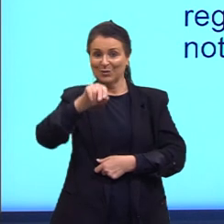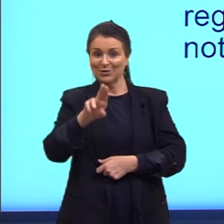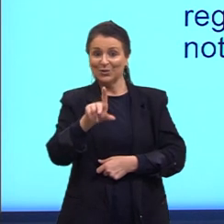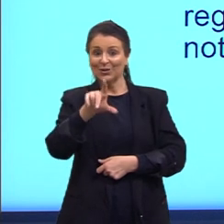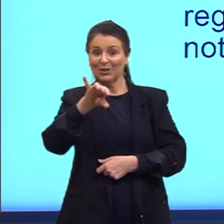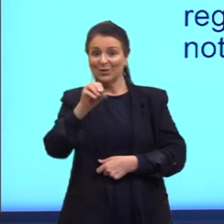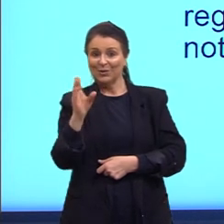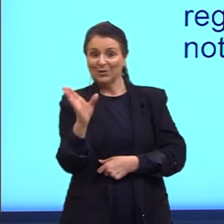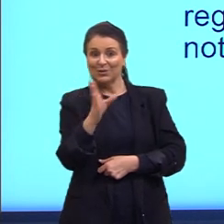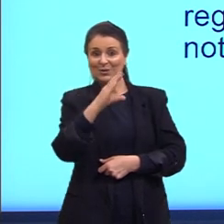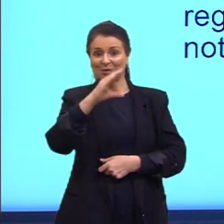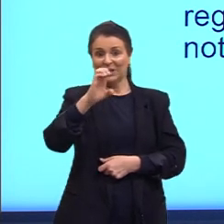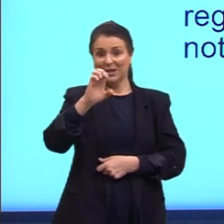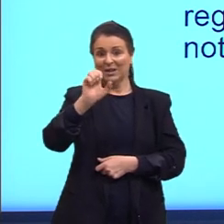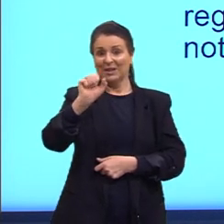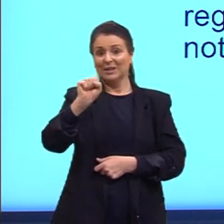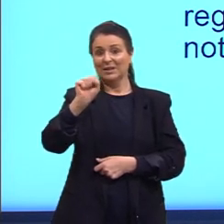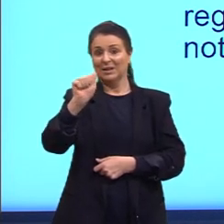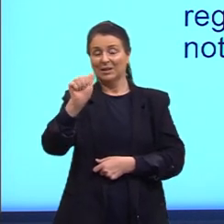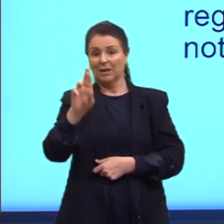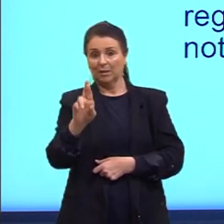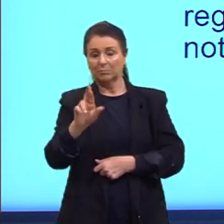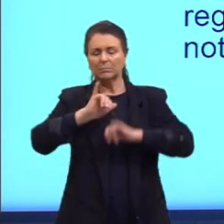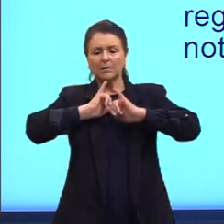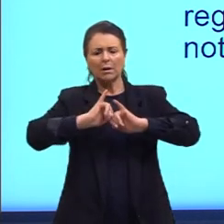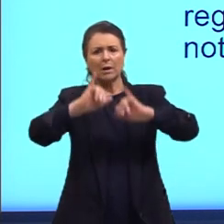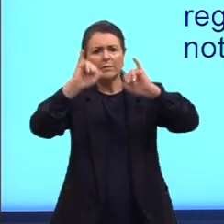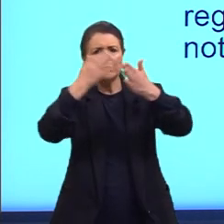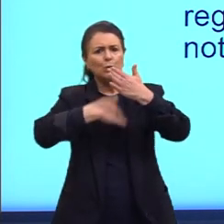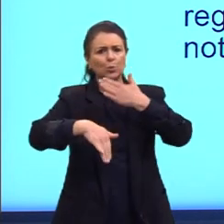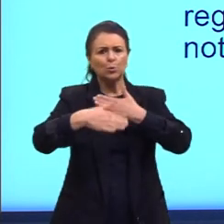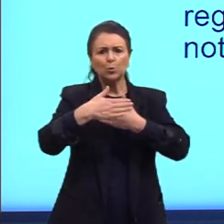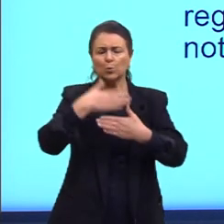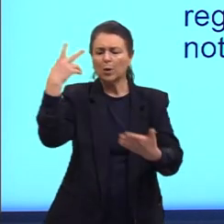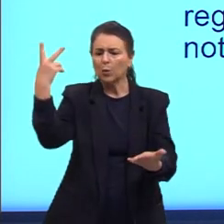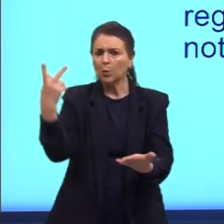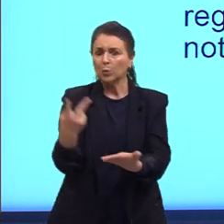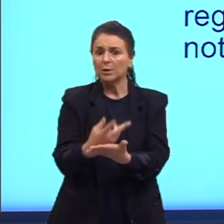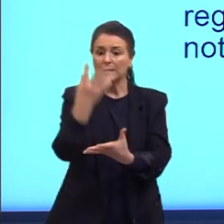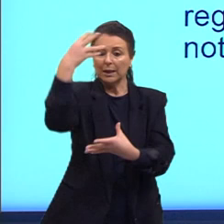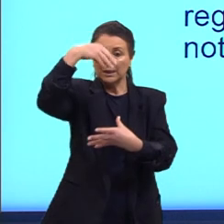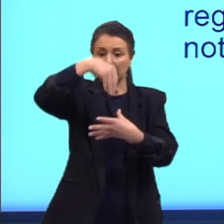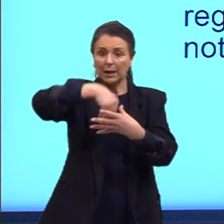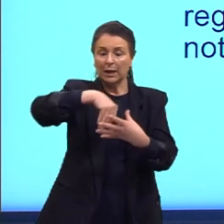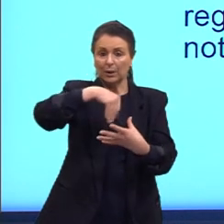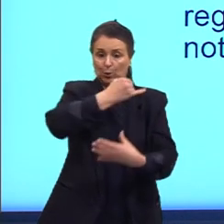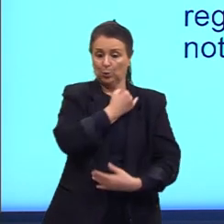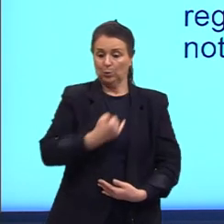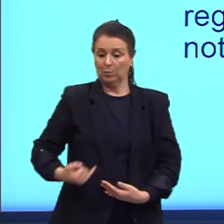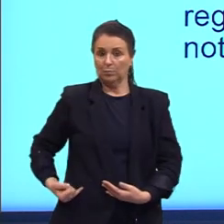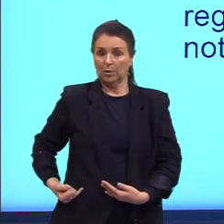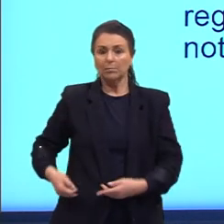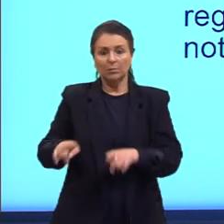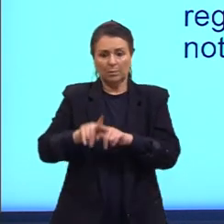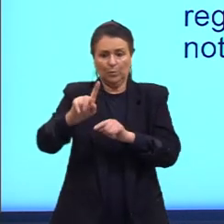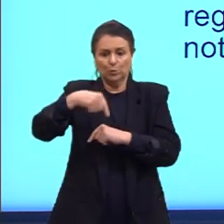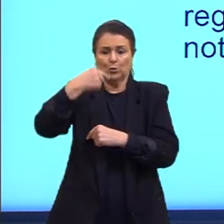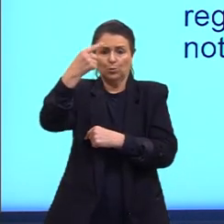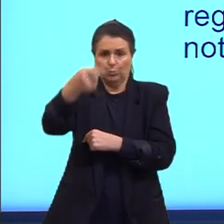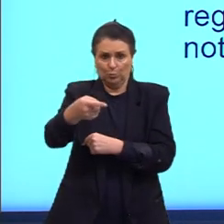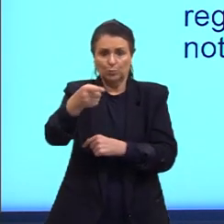diariamente para a população de todos os cantos do Império e também de fora dele, caso as pessoas estivessem visitando,